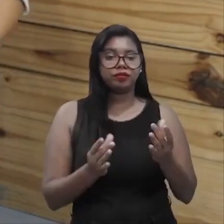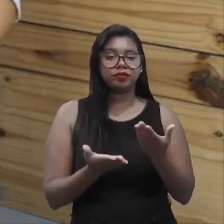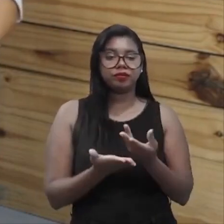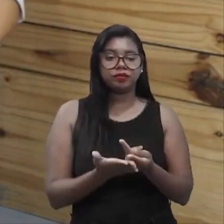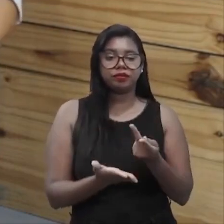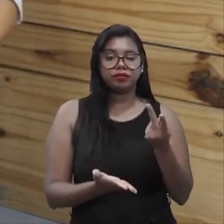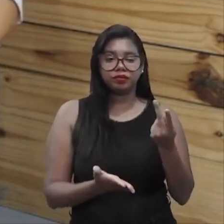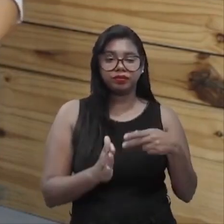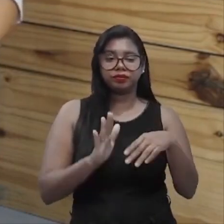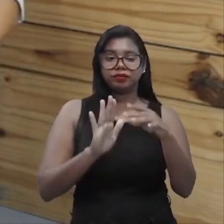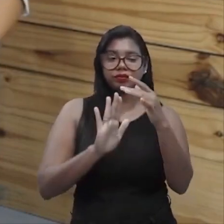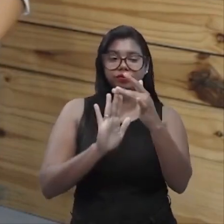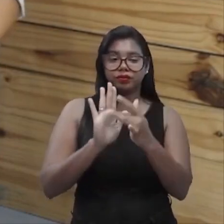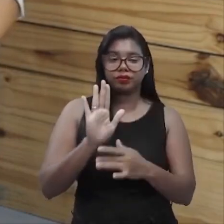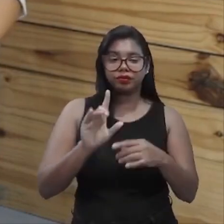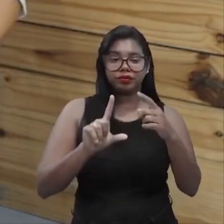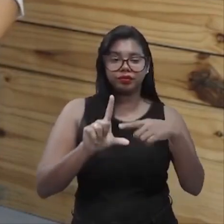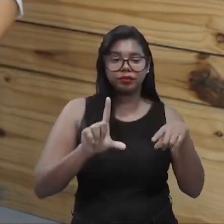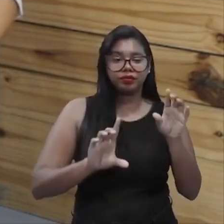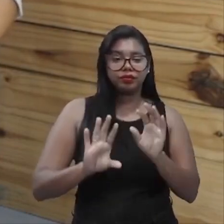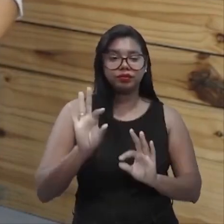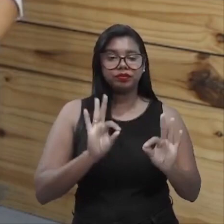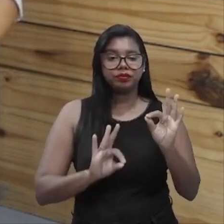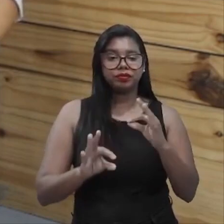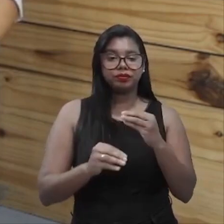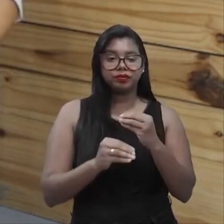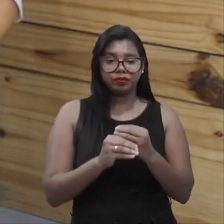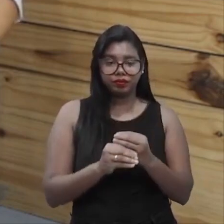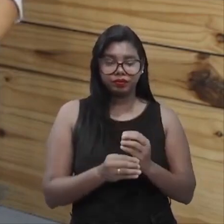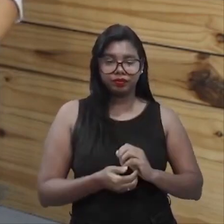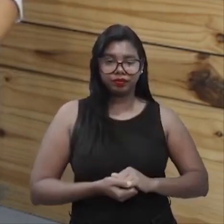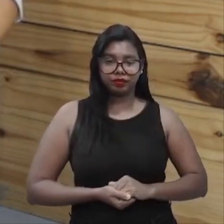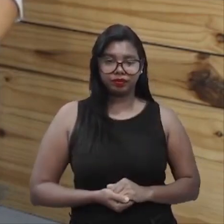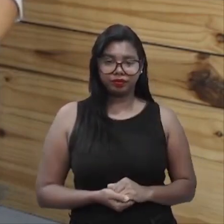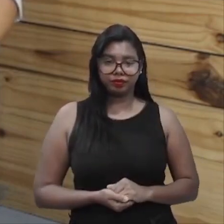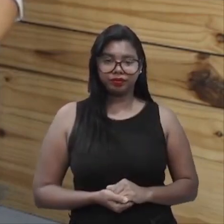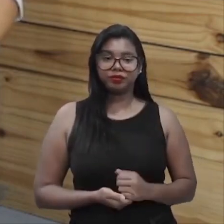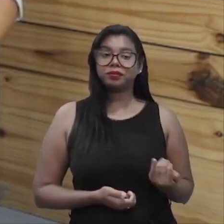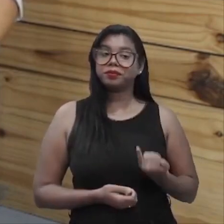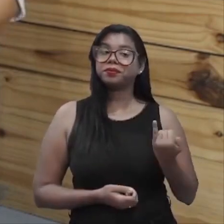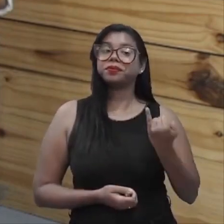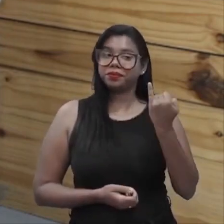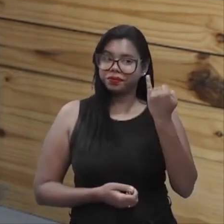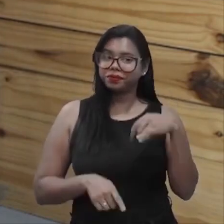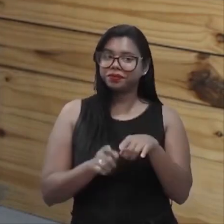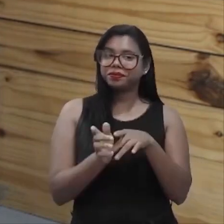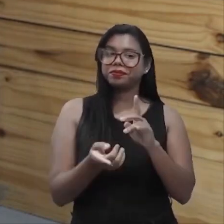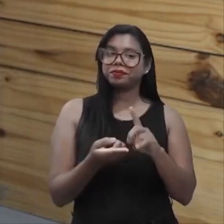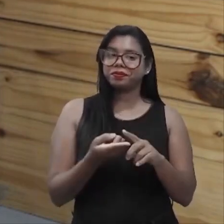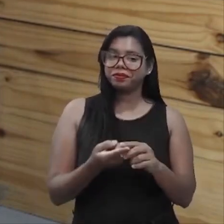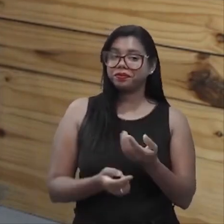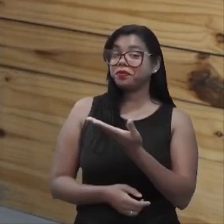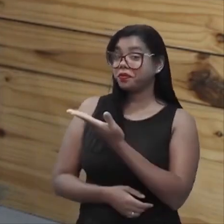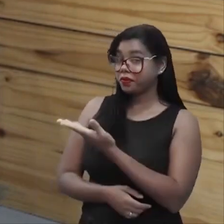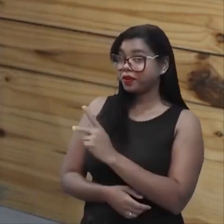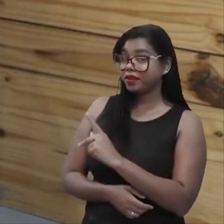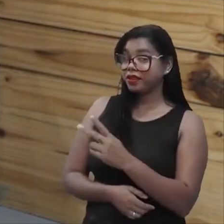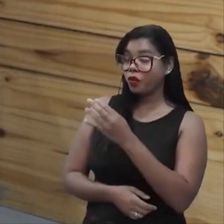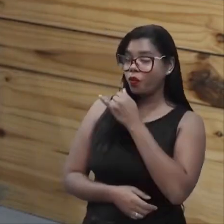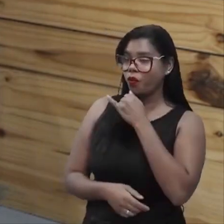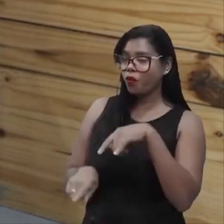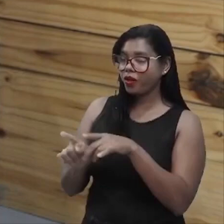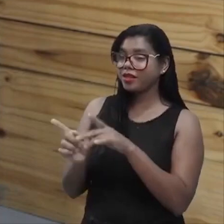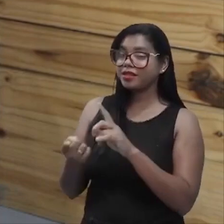o sistema requer que a organização seja submetida. Olha como é importante, não E aí me pergunta, professora, trazer um exemplo,